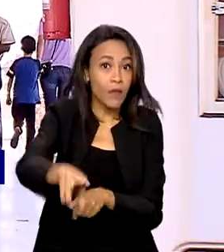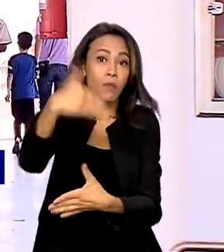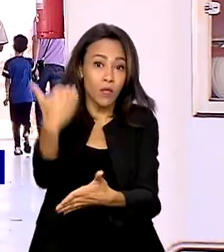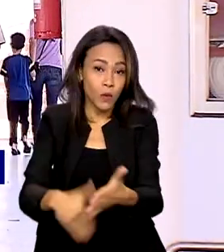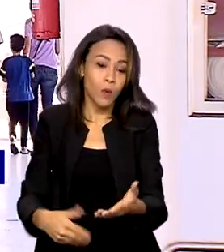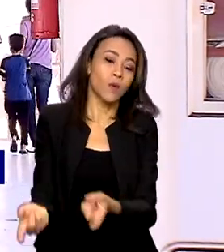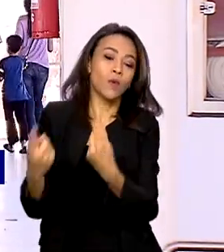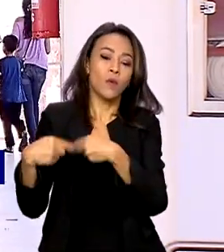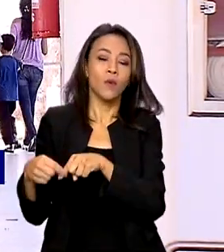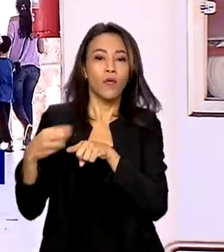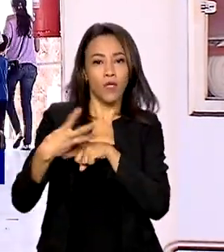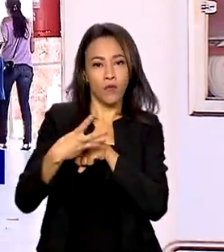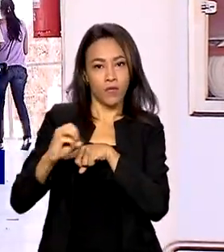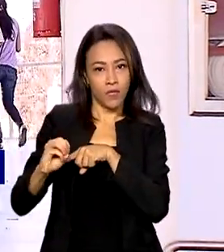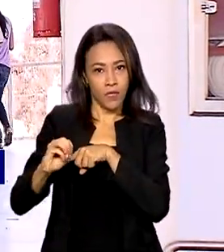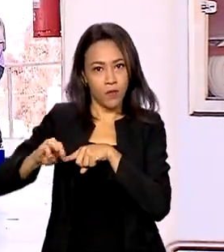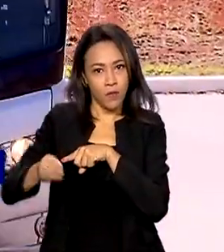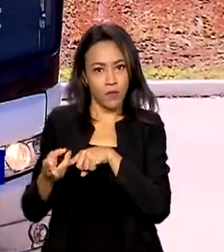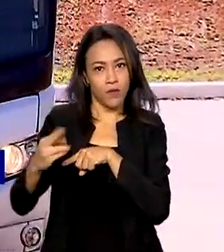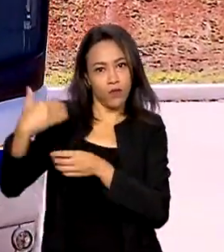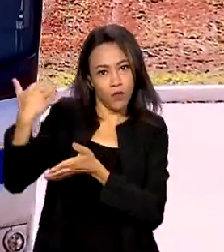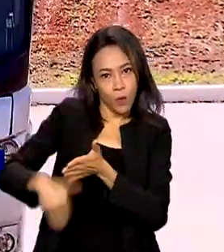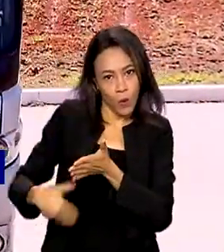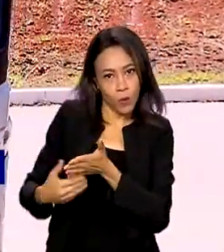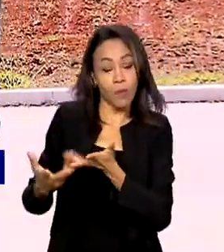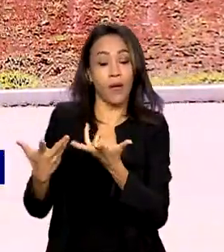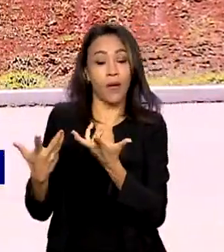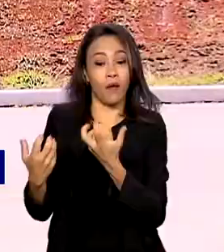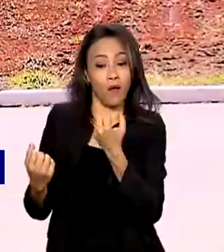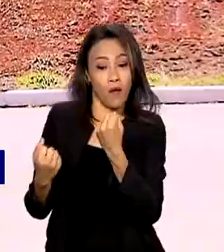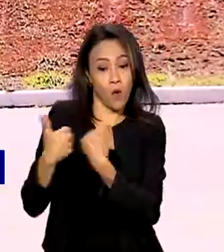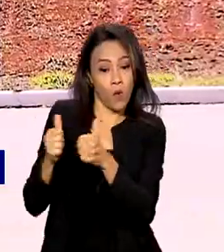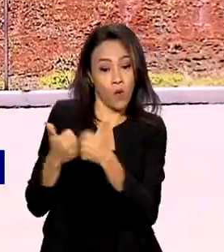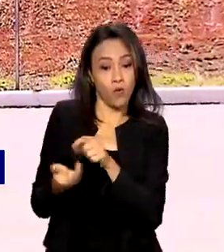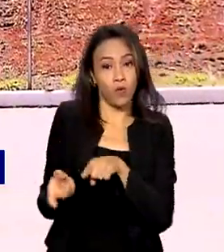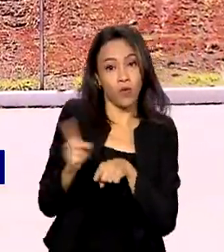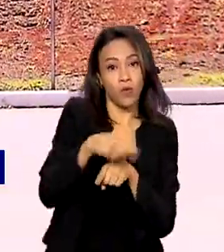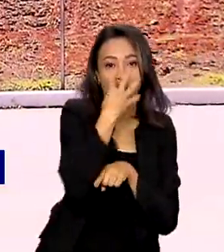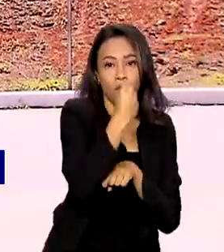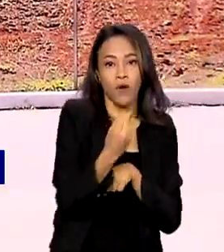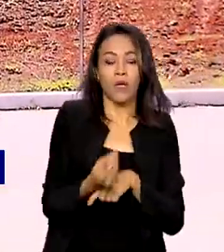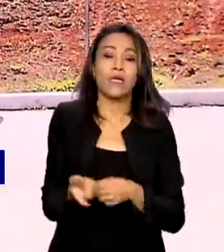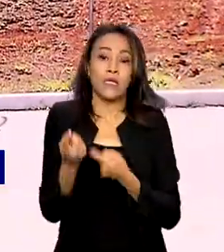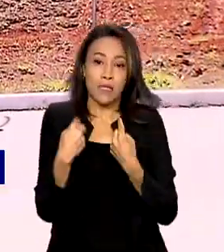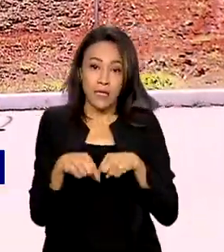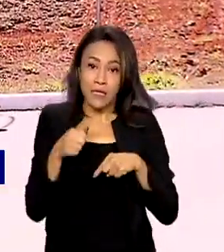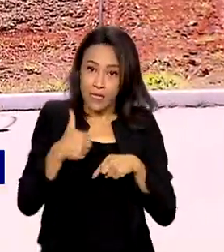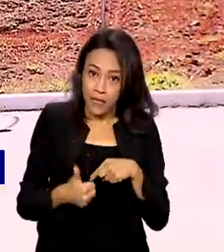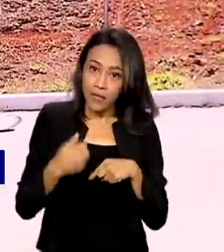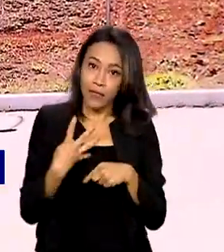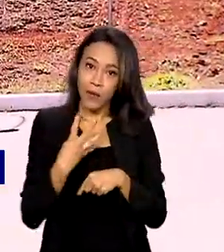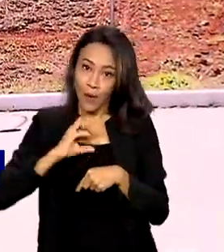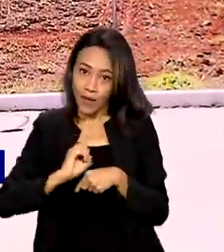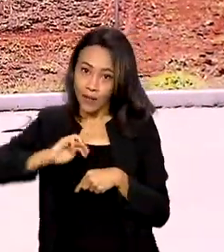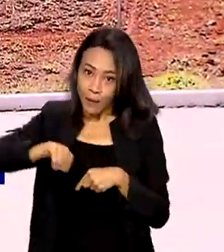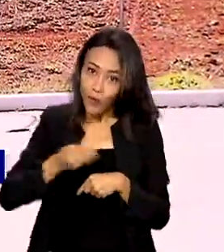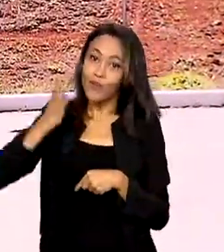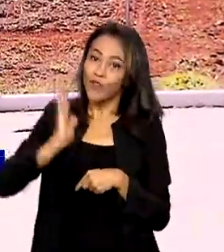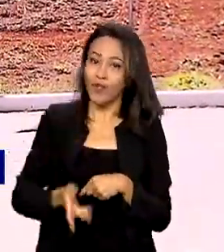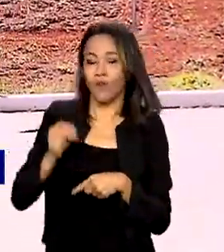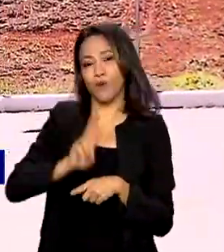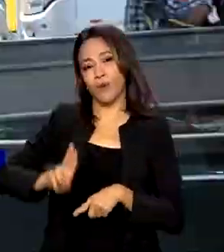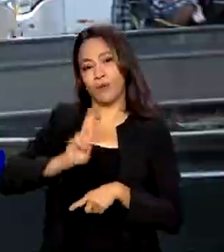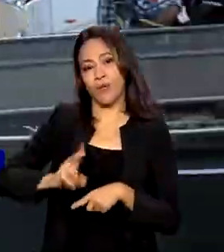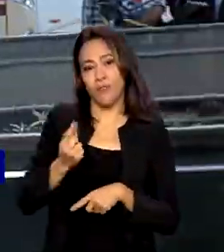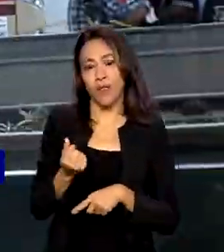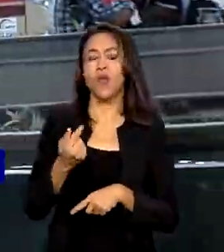milhões de reais em descontos para ônibus e vans, 140 milhões já foram usados. O programa vai